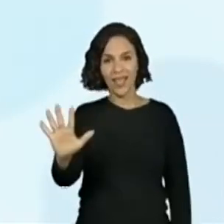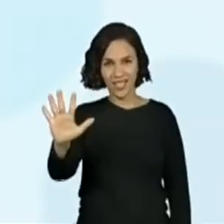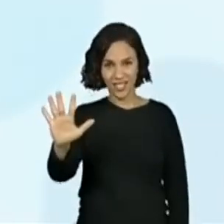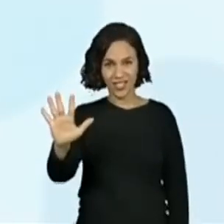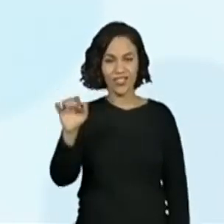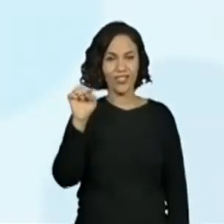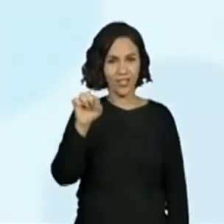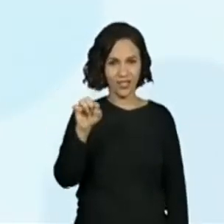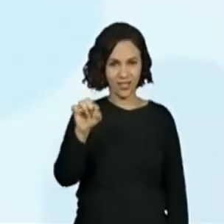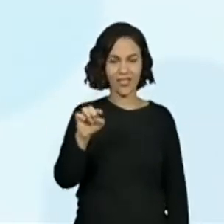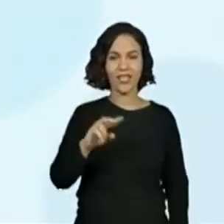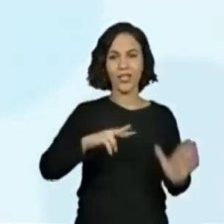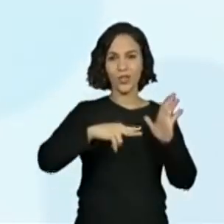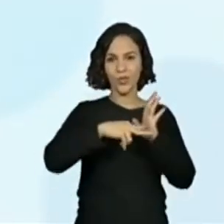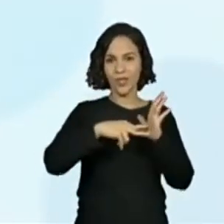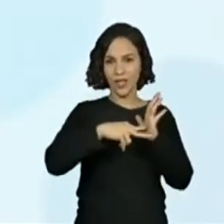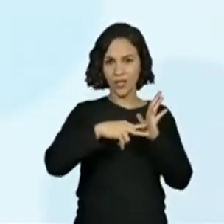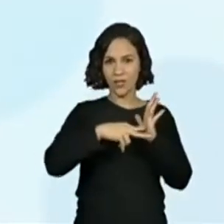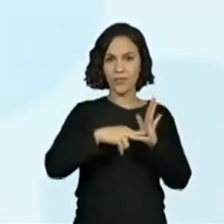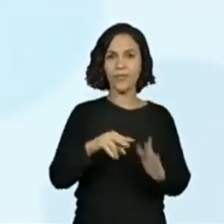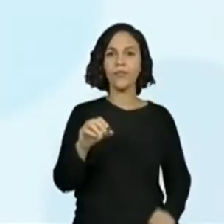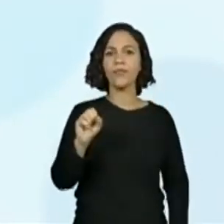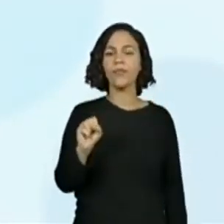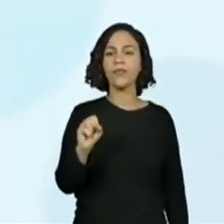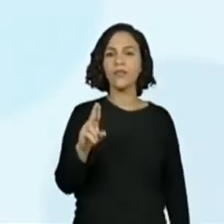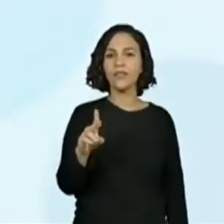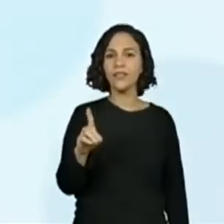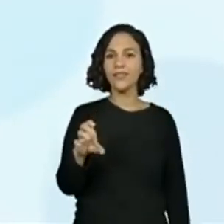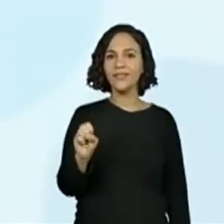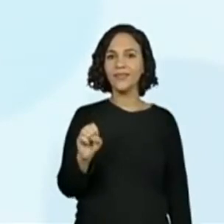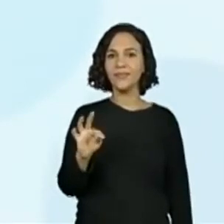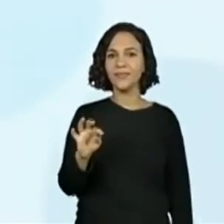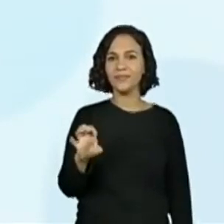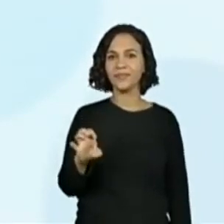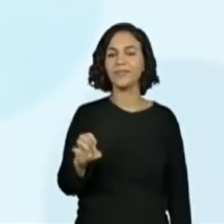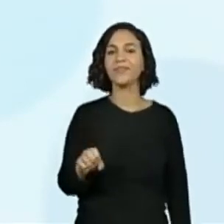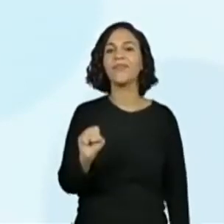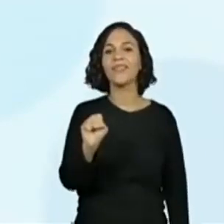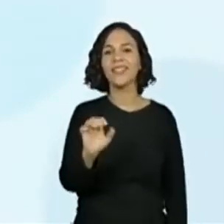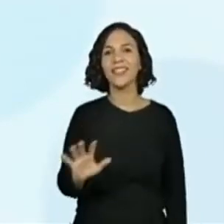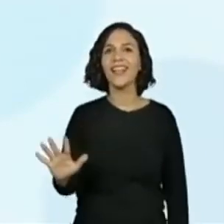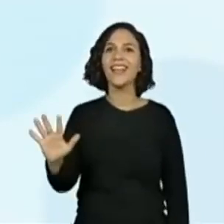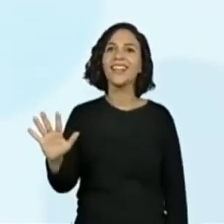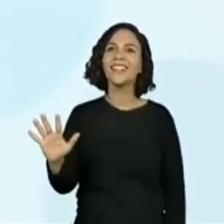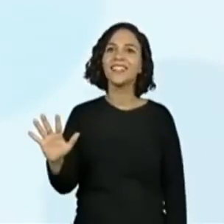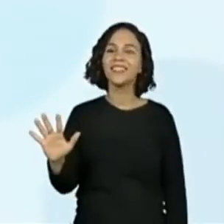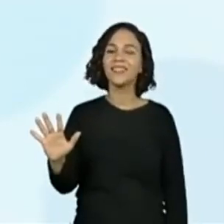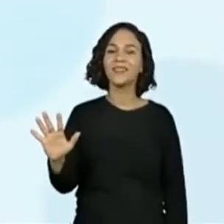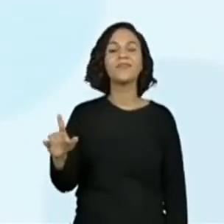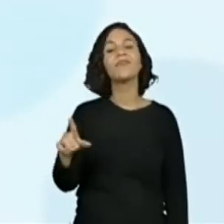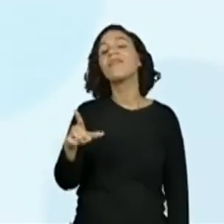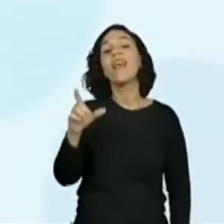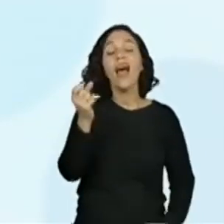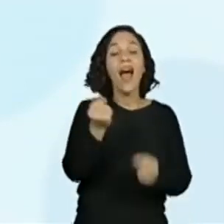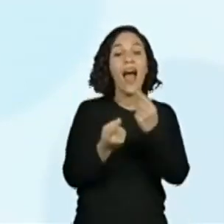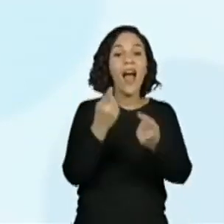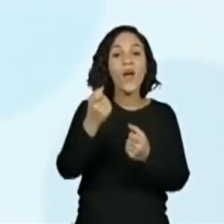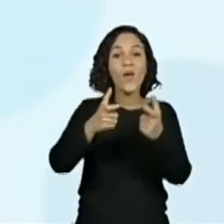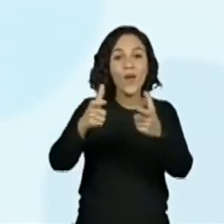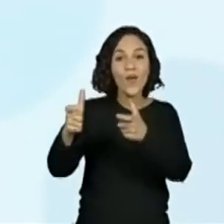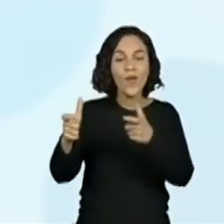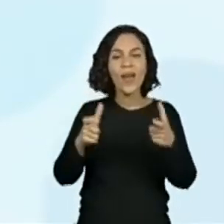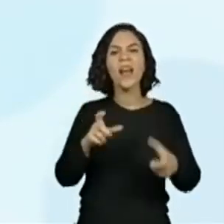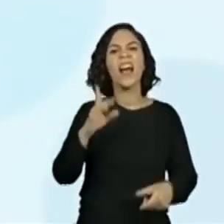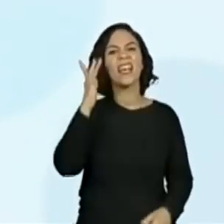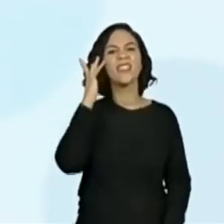me ajudando. Ah, é? É, que algumas regiões aqui, a gente chama de maré. Acho que no Rio e Minas